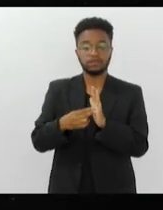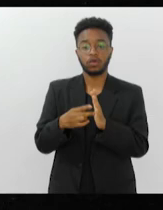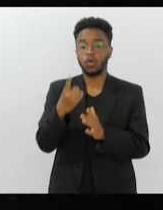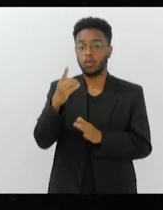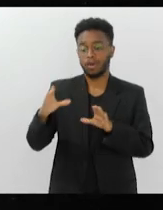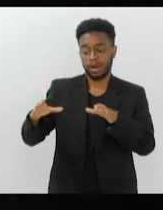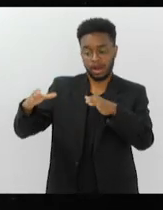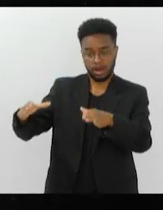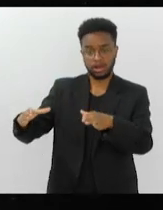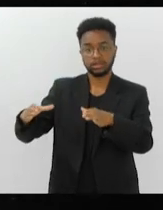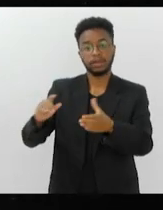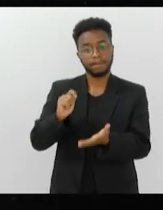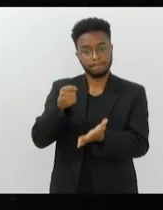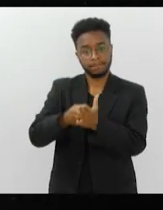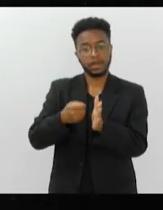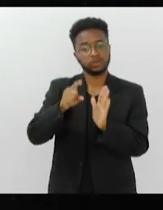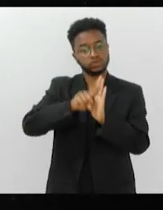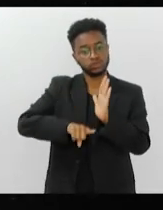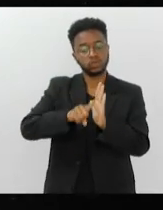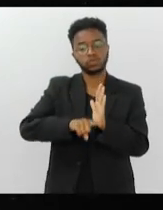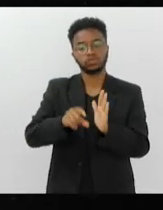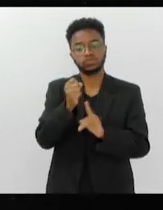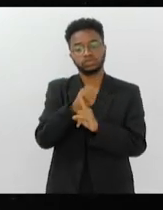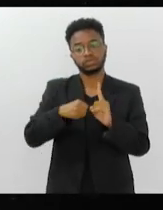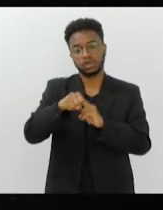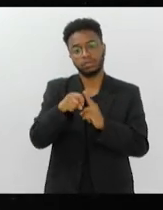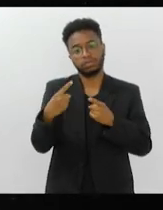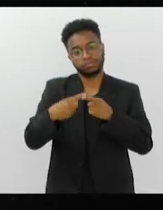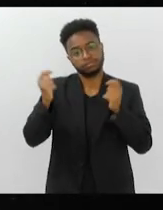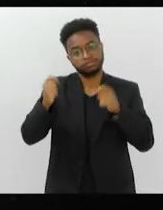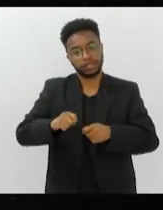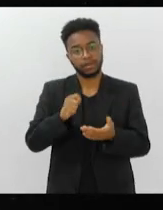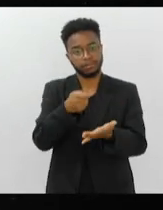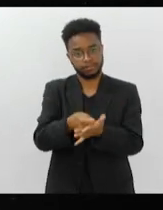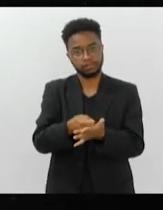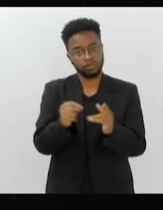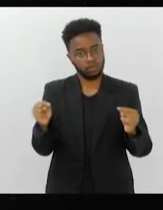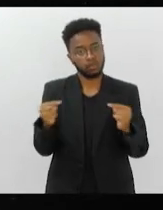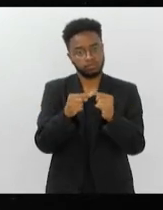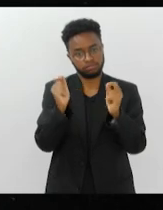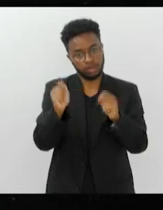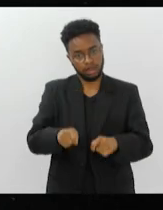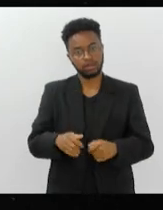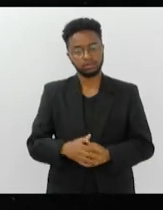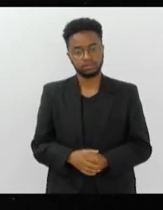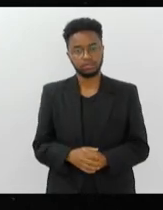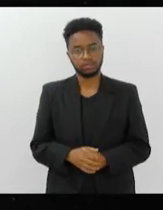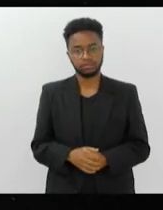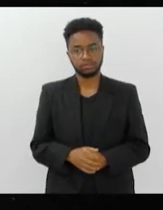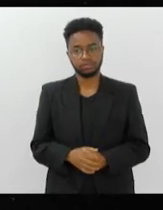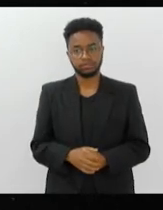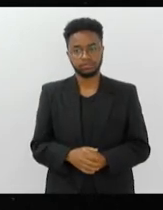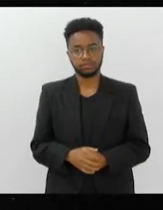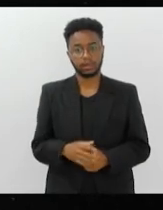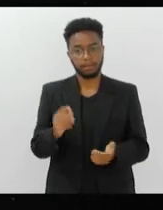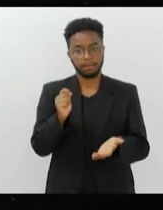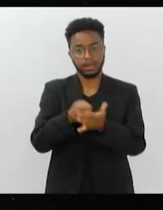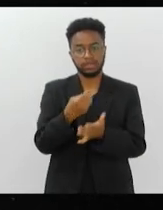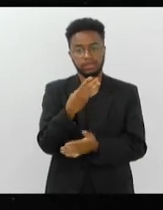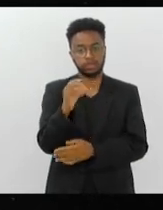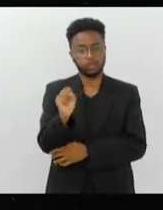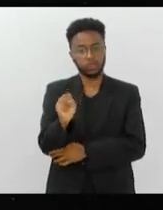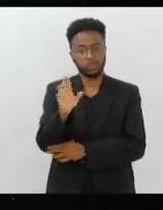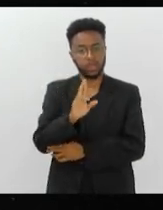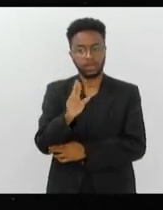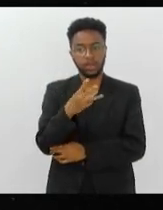ela vai pagar a tarifa social. Isso cabe no bolso dela. Isso cabe no bolso do trabalhador, pagar 38 reais, 40 reais, porque